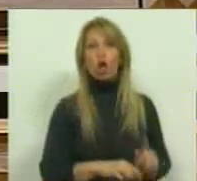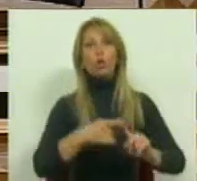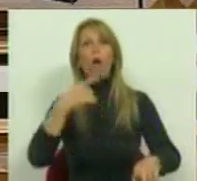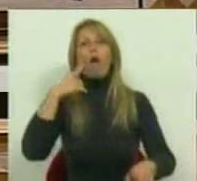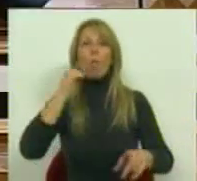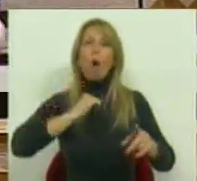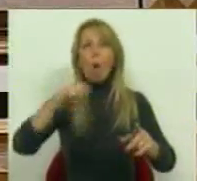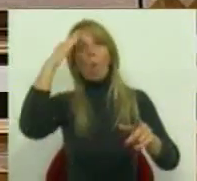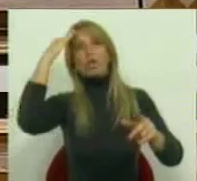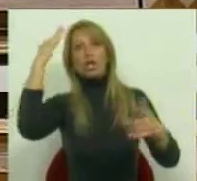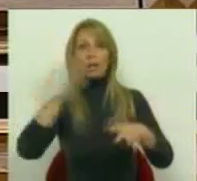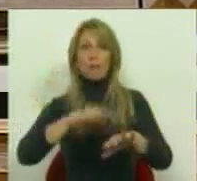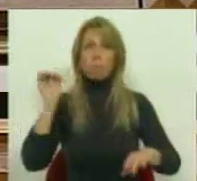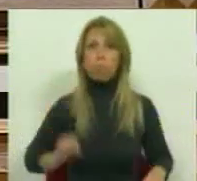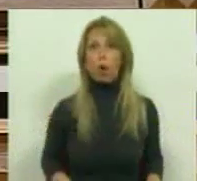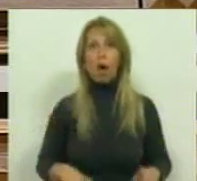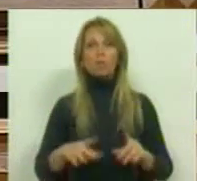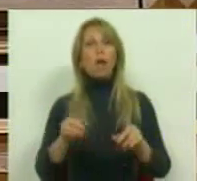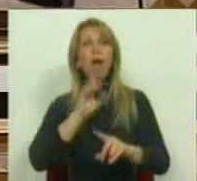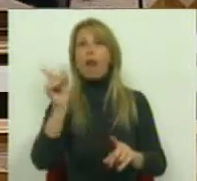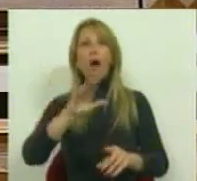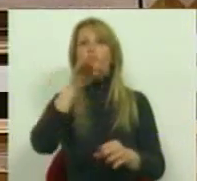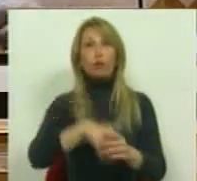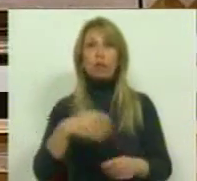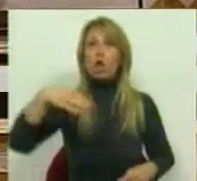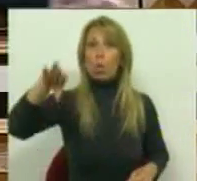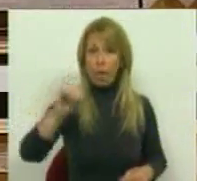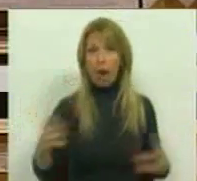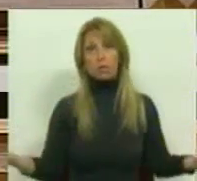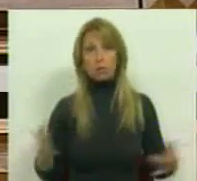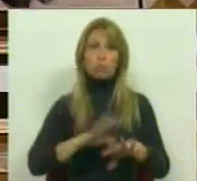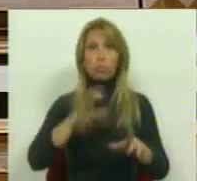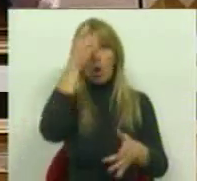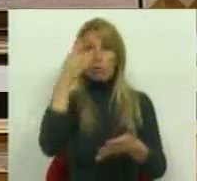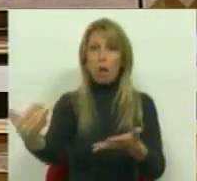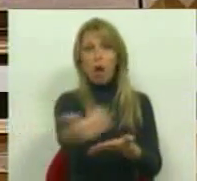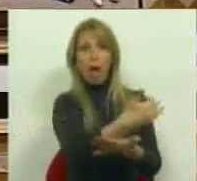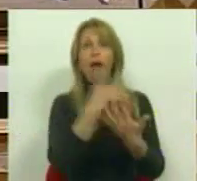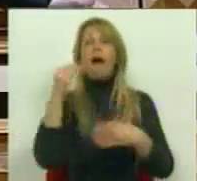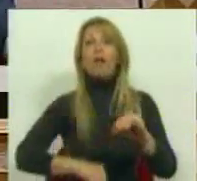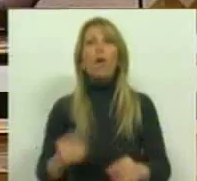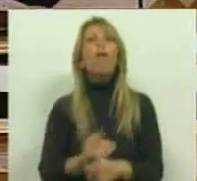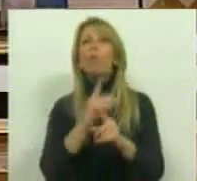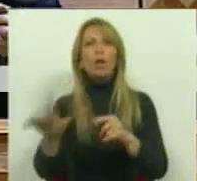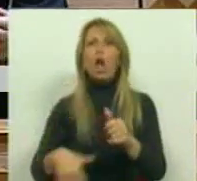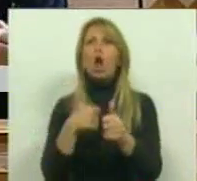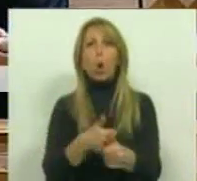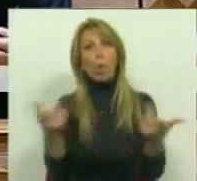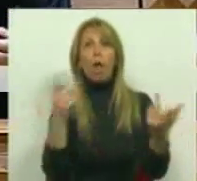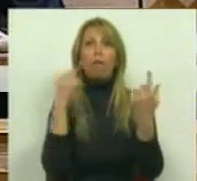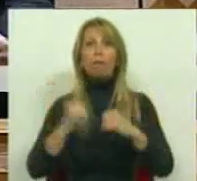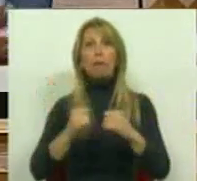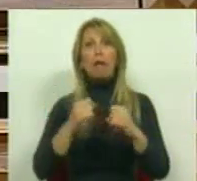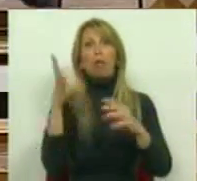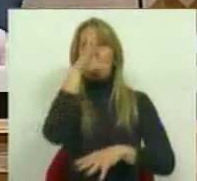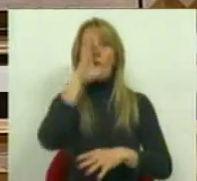consciência, não votação da posição do Partido Socialista sobre referendo, porque é que não acompanha neste momento essa exigência um tratado intergovernamental,